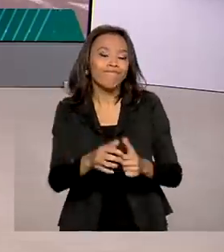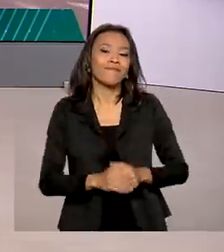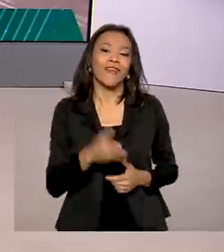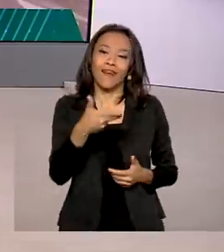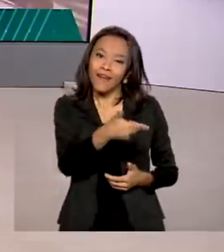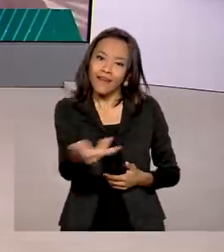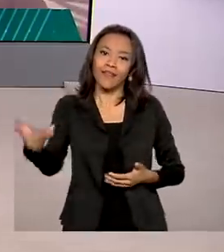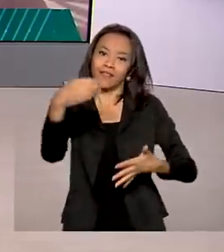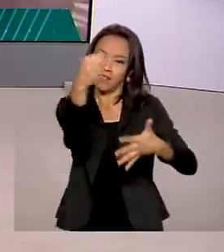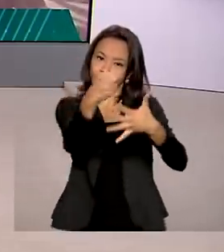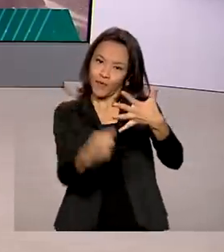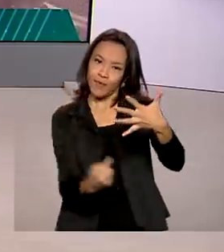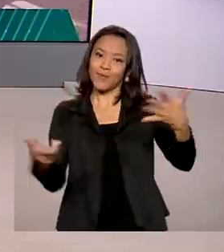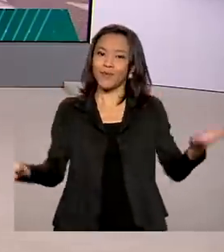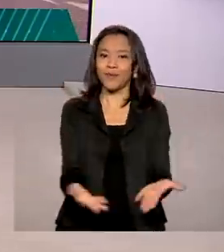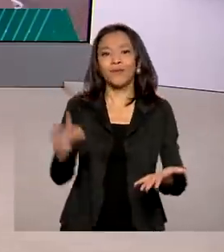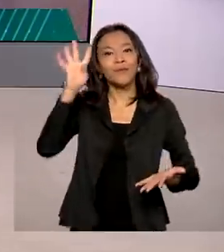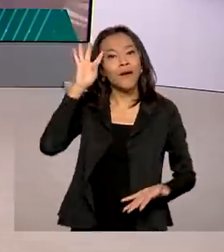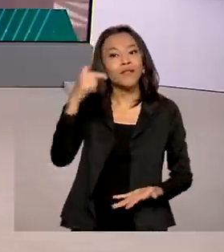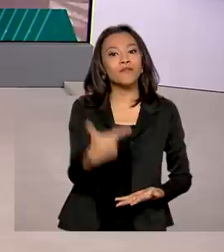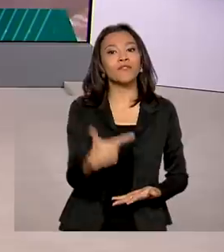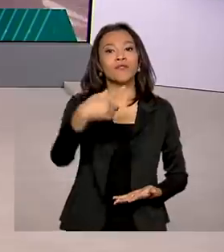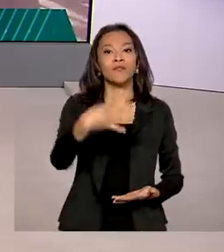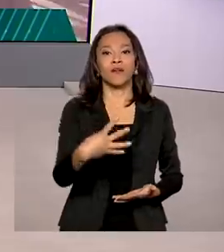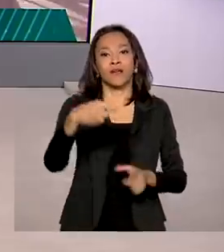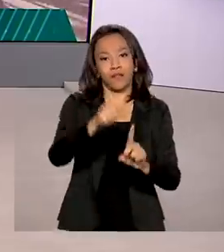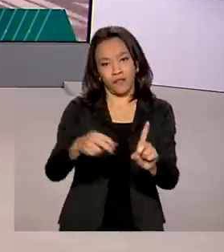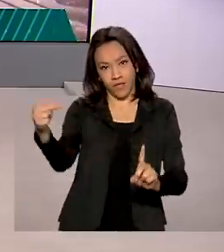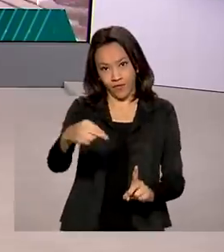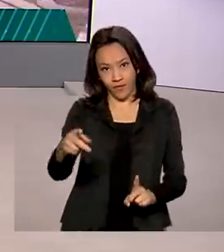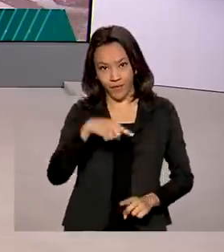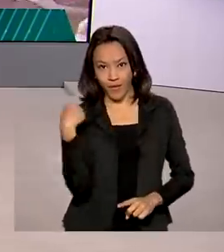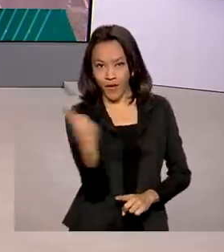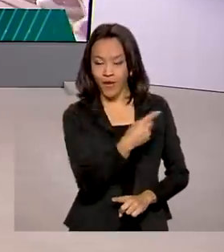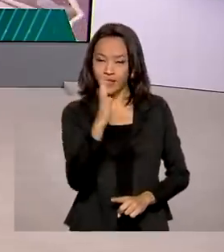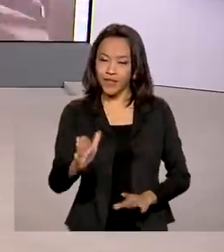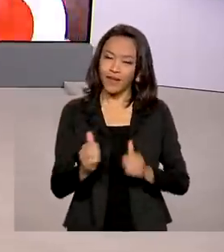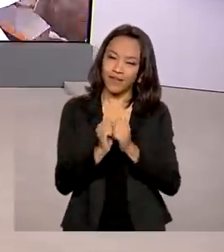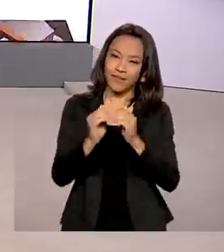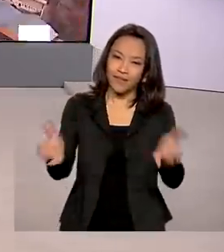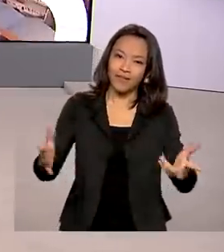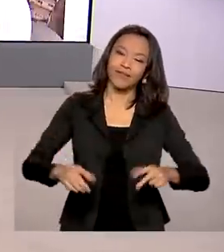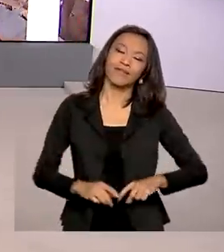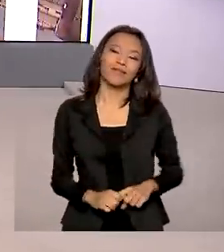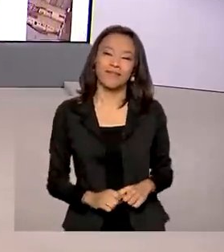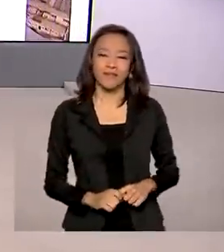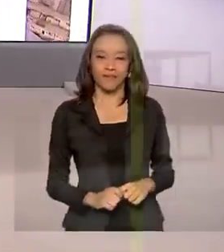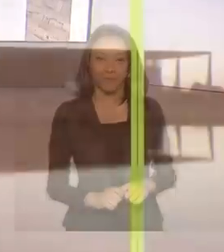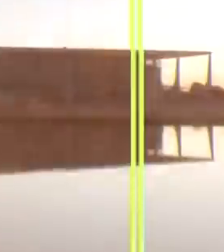Esses são os destaques desta quarta-feira, 24 de novembro. O Brasil em Dia está começando.